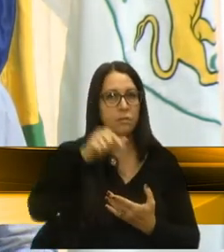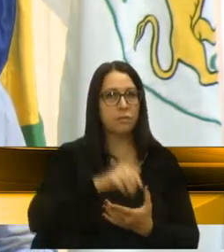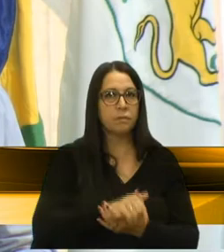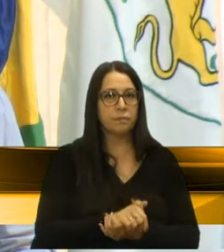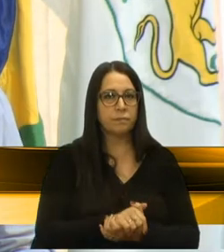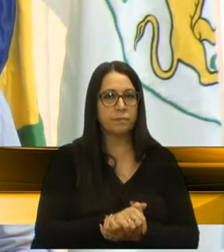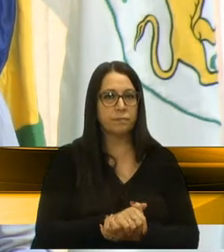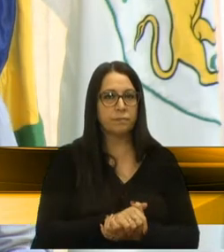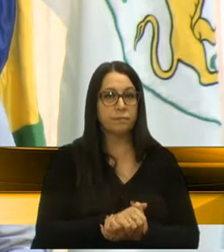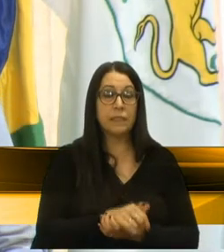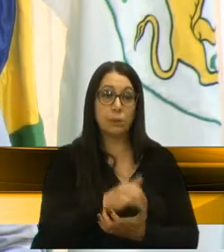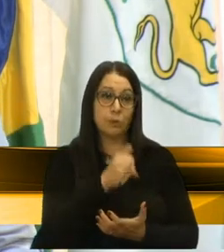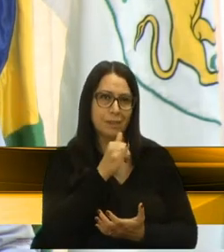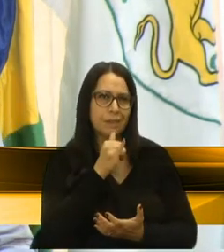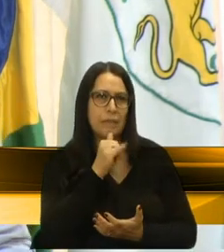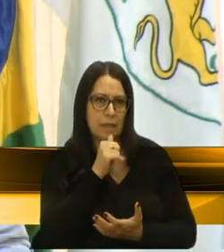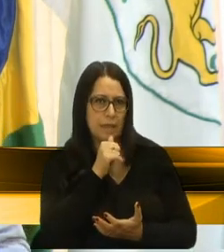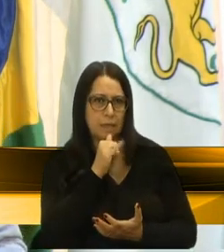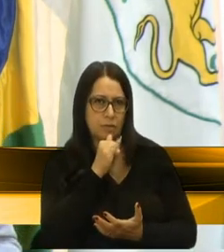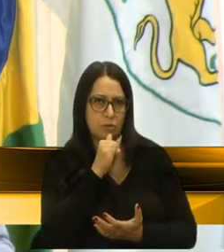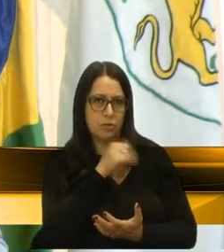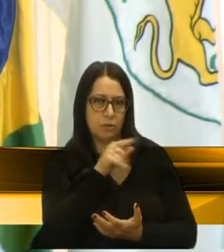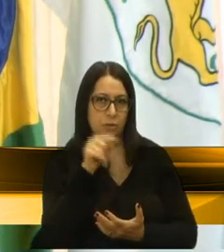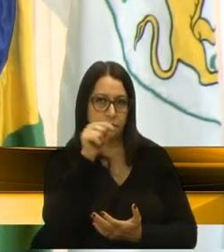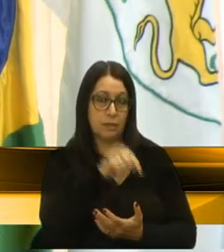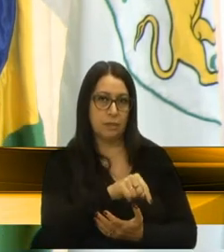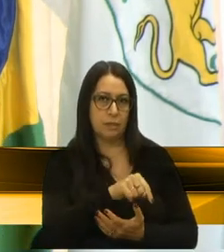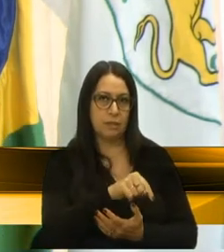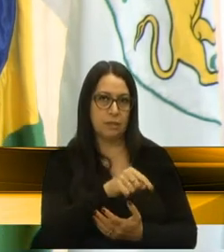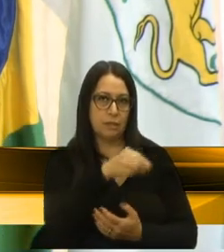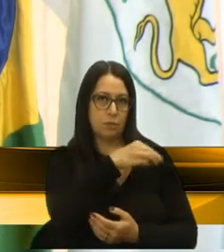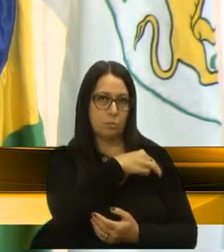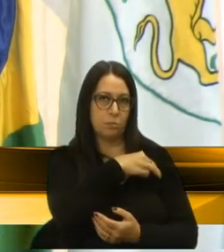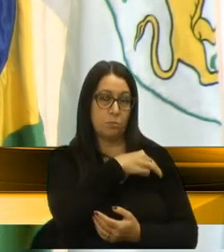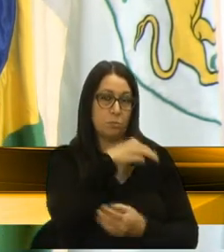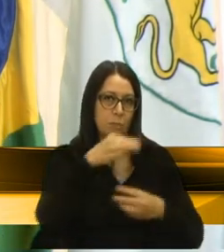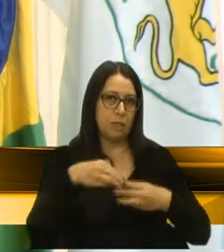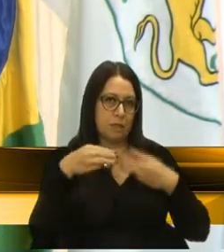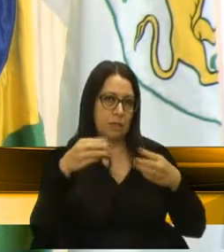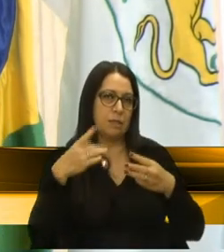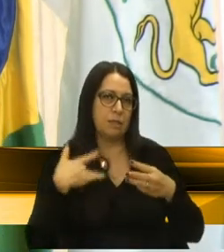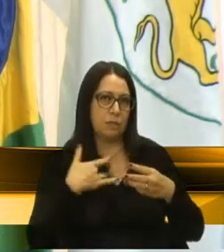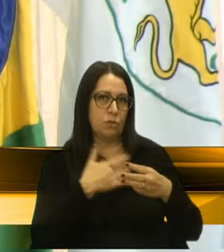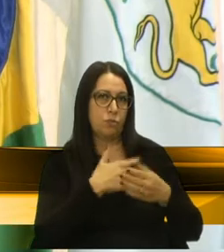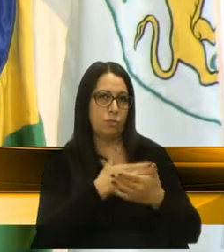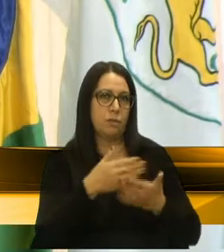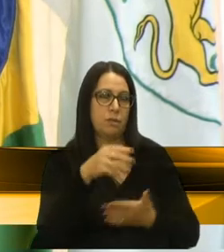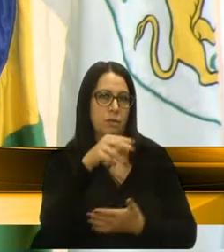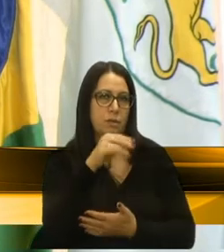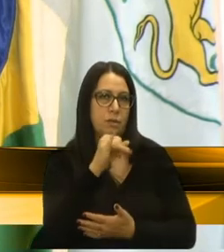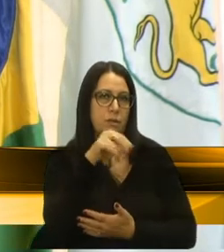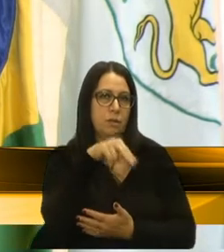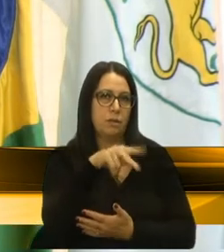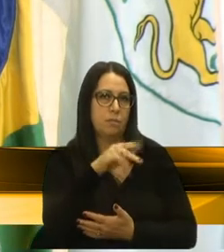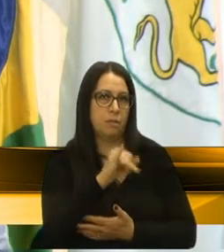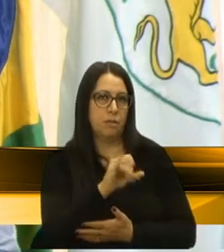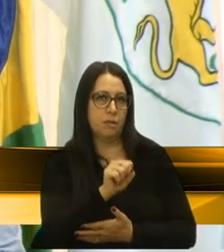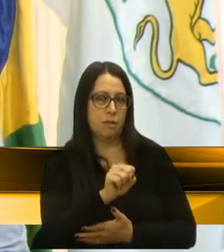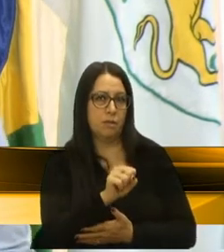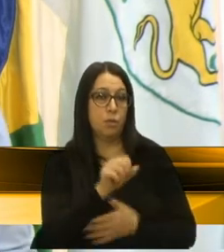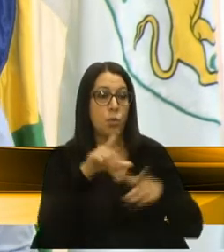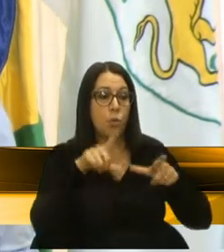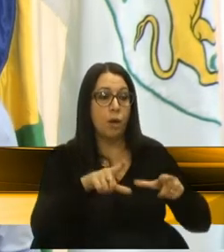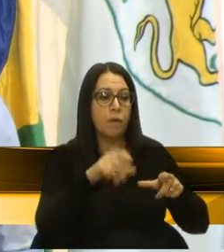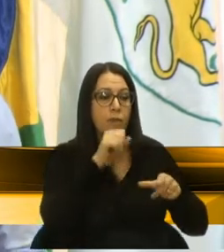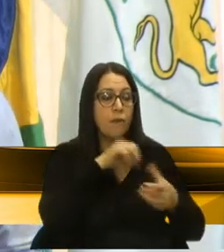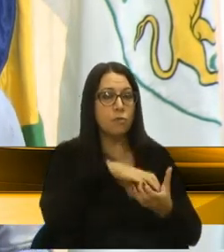que os testes que viessem do Ministério da Saúde começassem pelas ILPIs, as Instituições Longa Permanência de Idosos aqui na cidade de